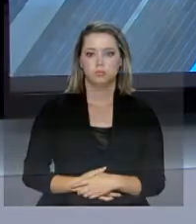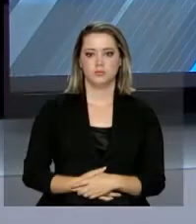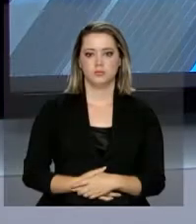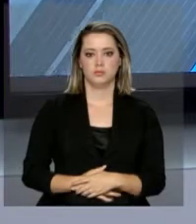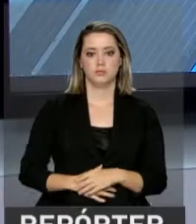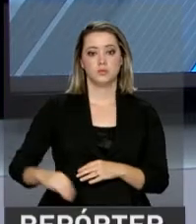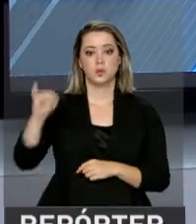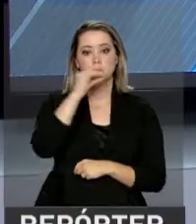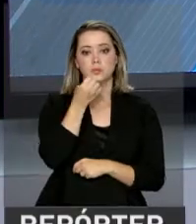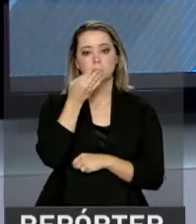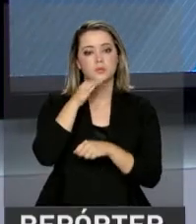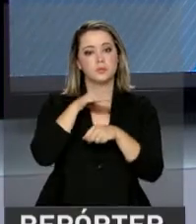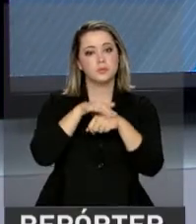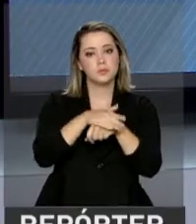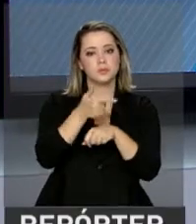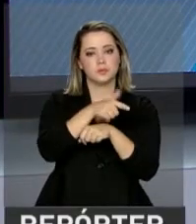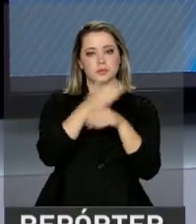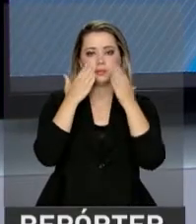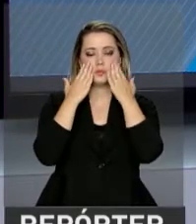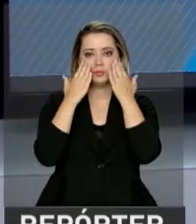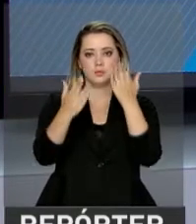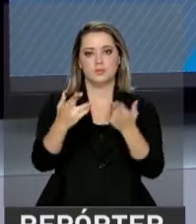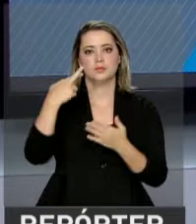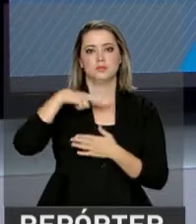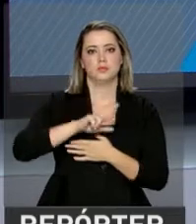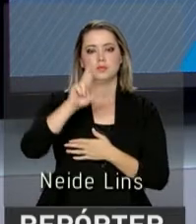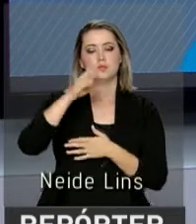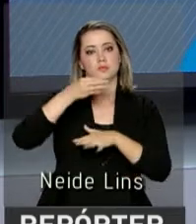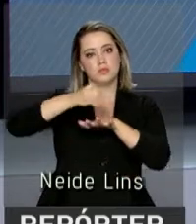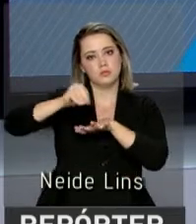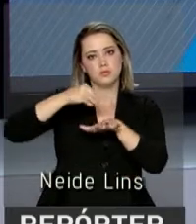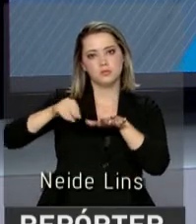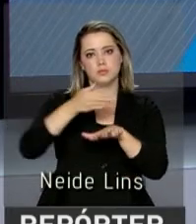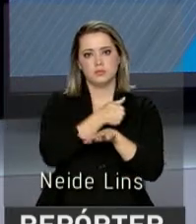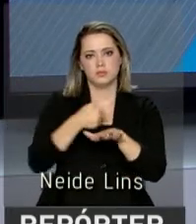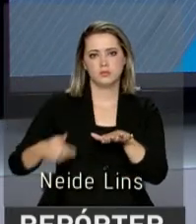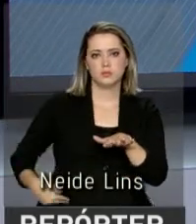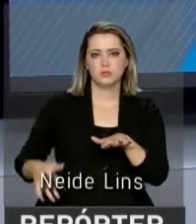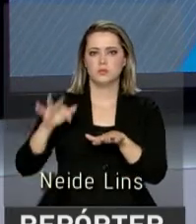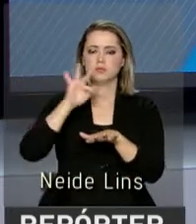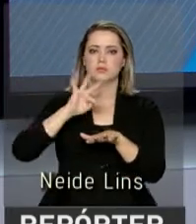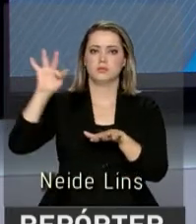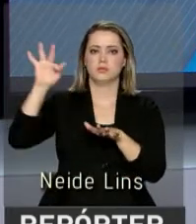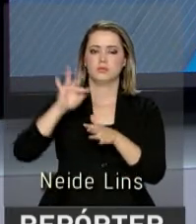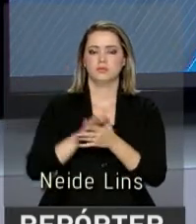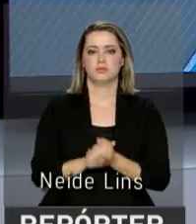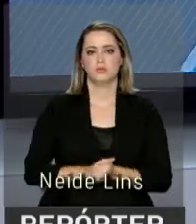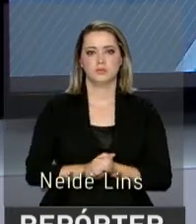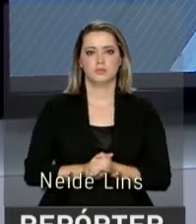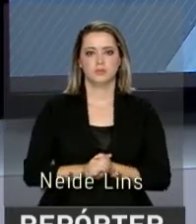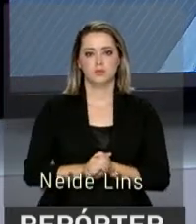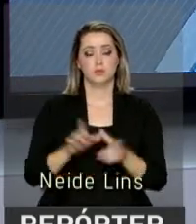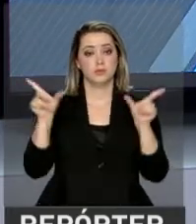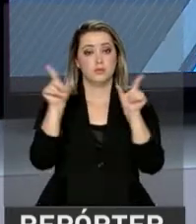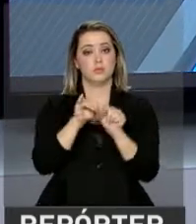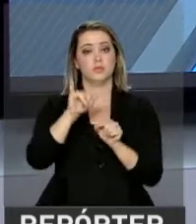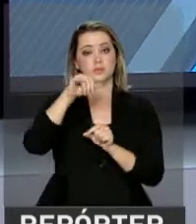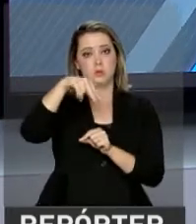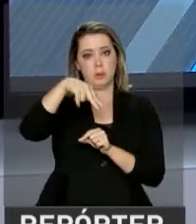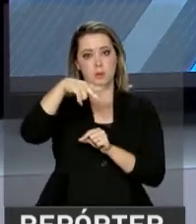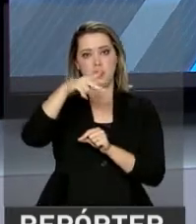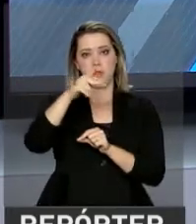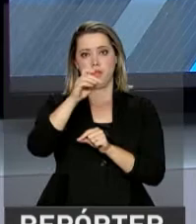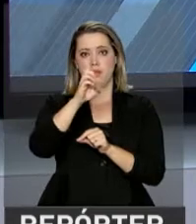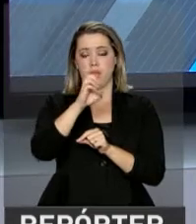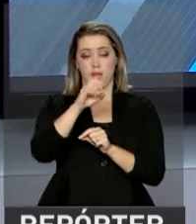Olá, boa noite. No ar, mais uma edição do repórter NBR com as notícias do governo federal. O Inep divulgou